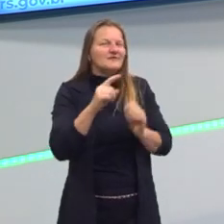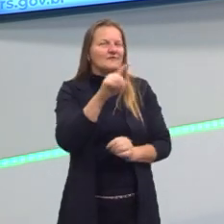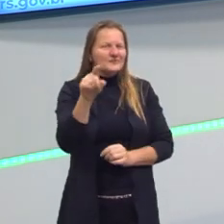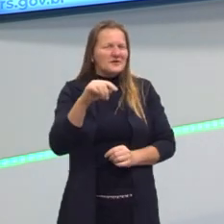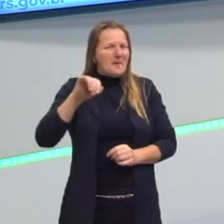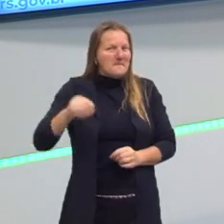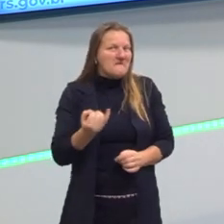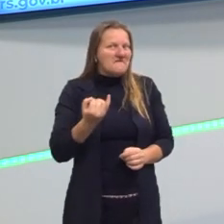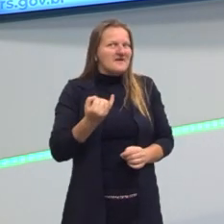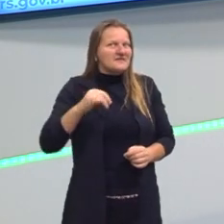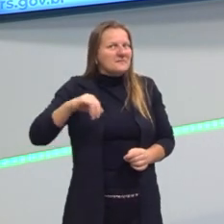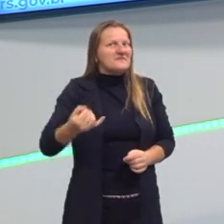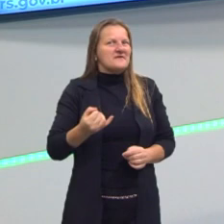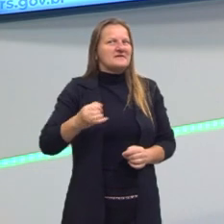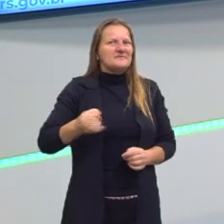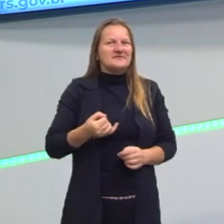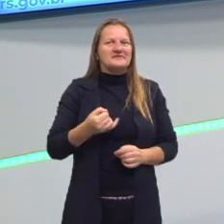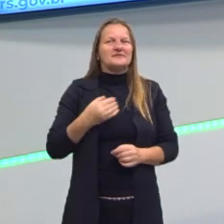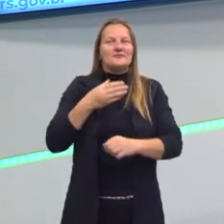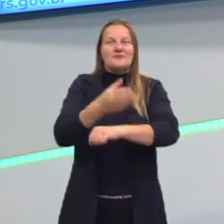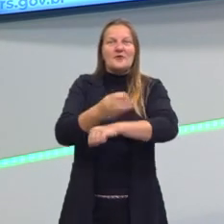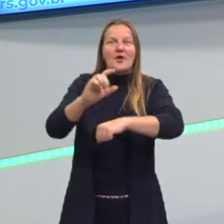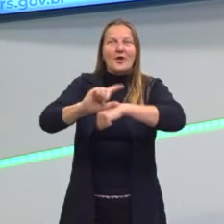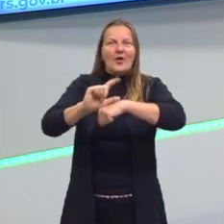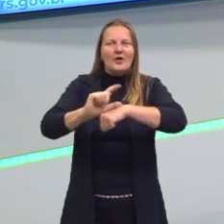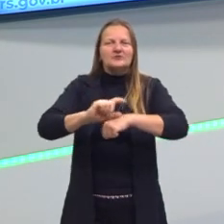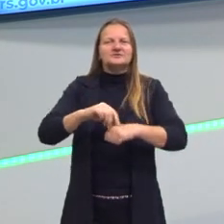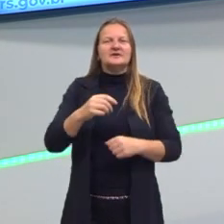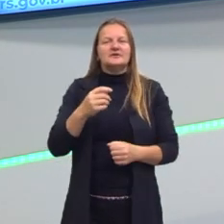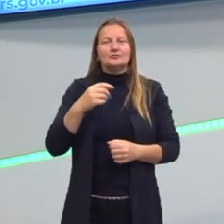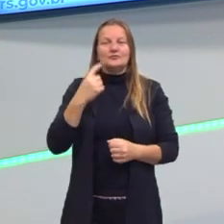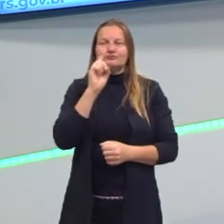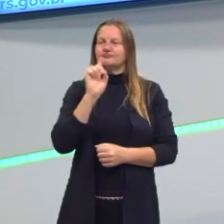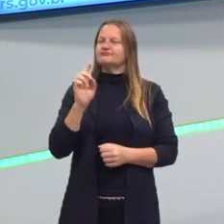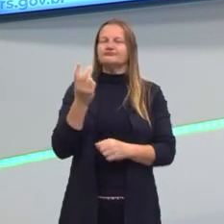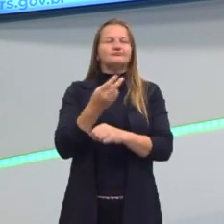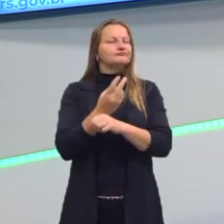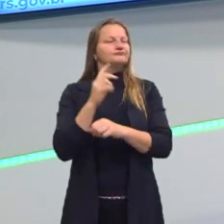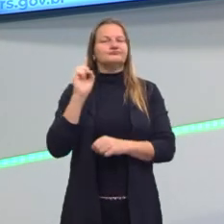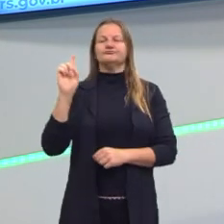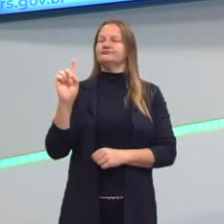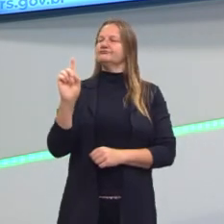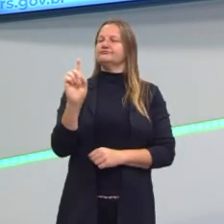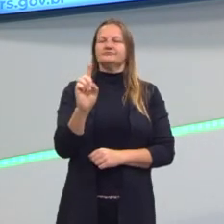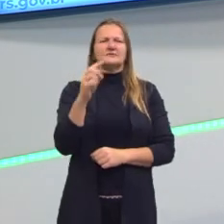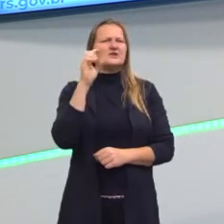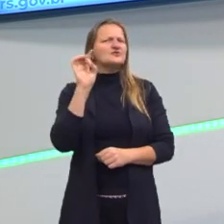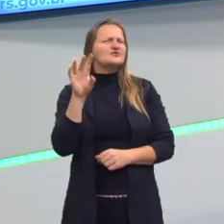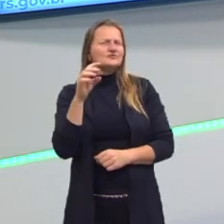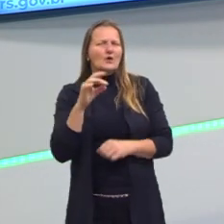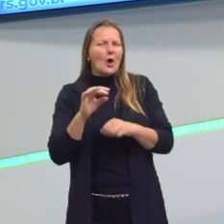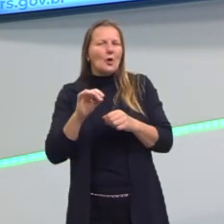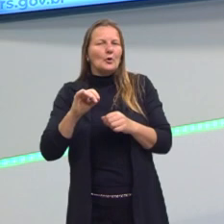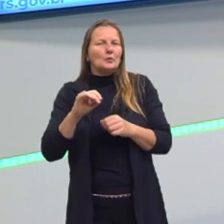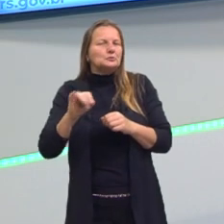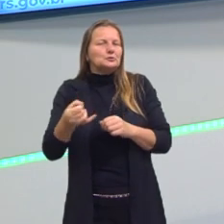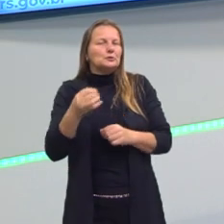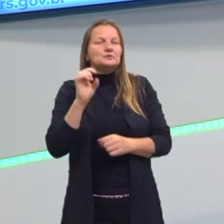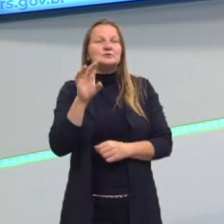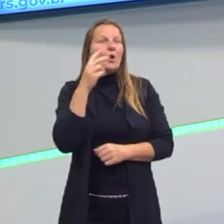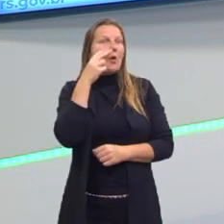já ouviram isso, né? Quando vocês entraram numa loja. Vocês entraram com aquela desculpa, vou dar só uma olhadinha, né?